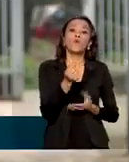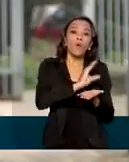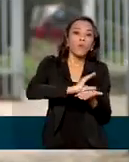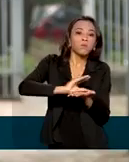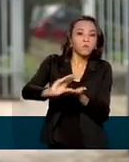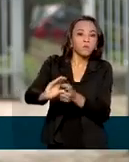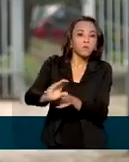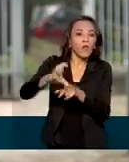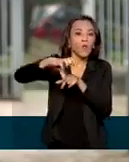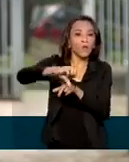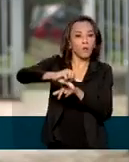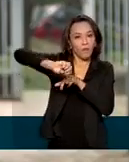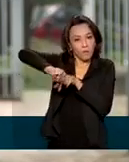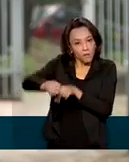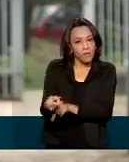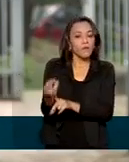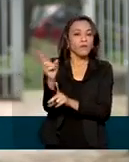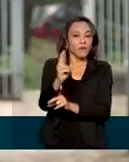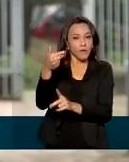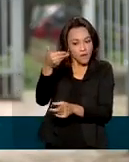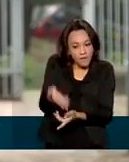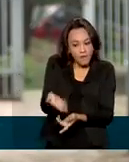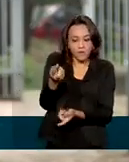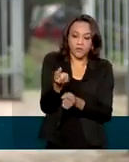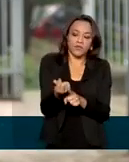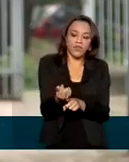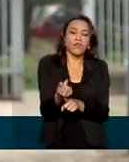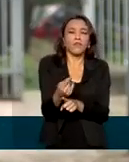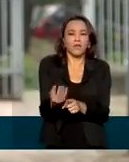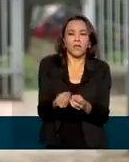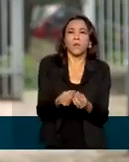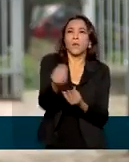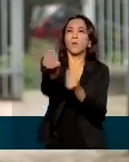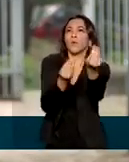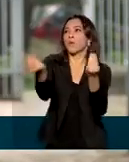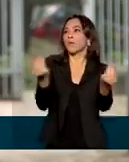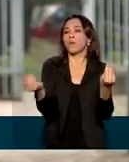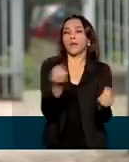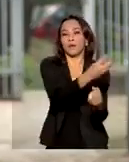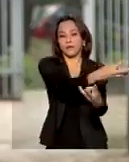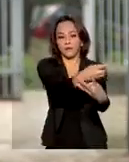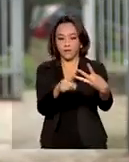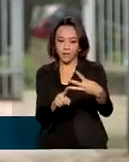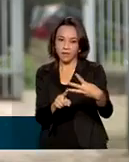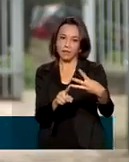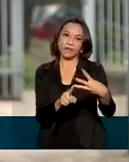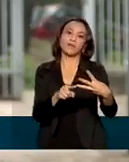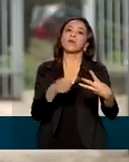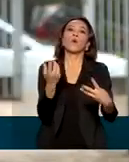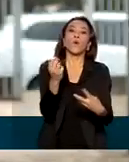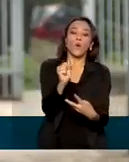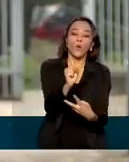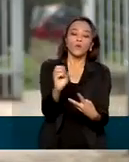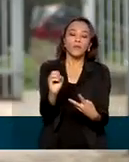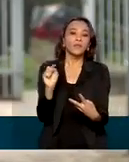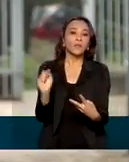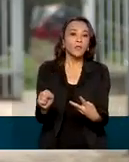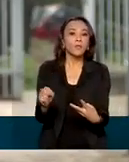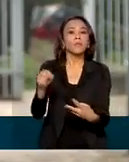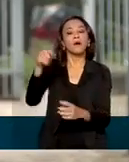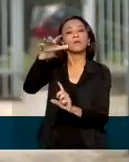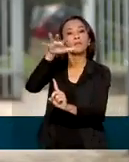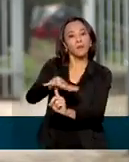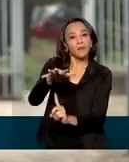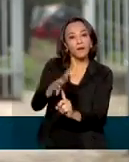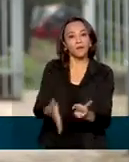9 milhões de reais. Esses recursos vão ser distribuídos entre três localidades, 800 mil reais para o estado do Paraná,